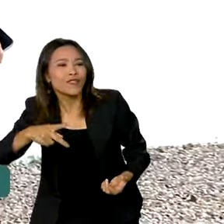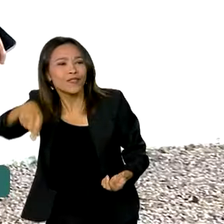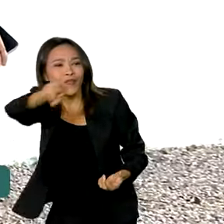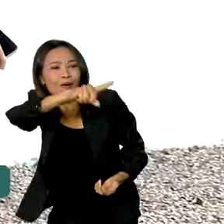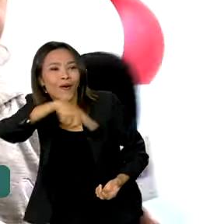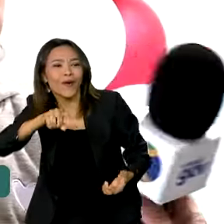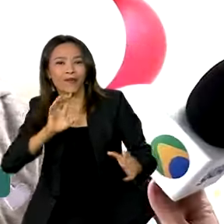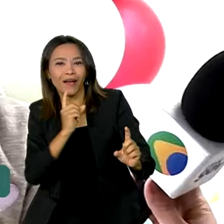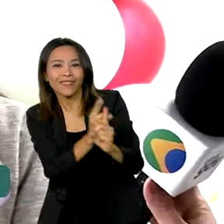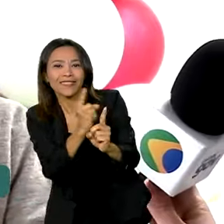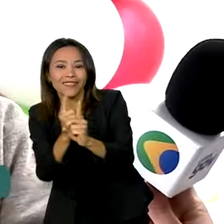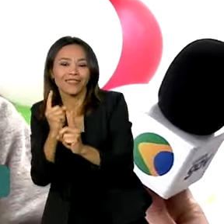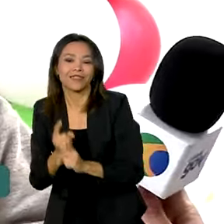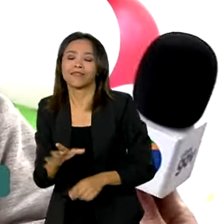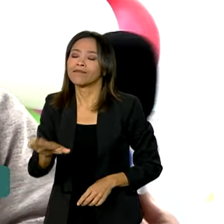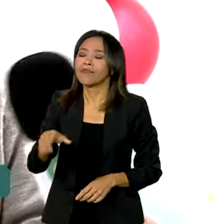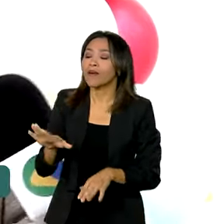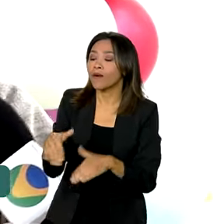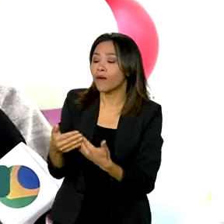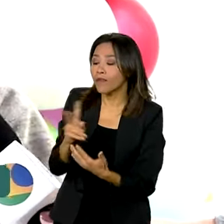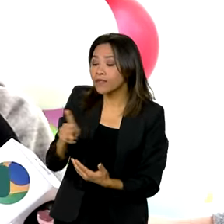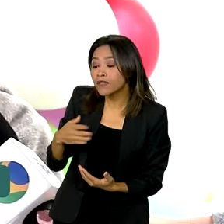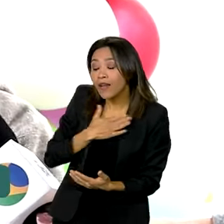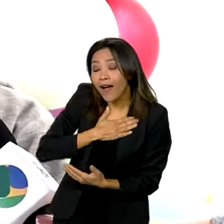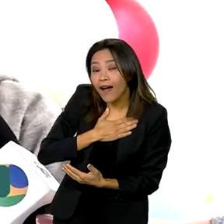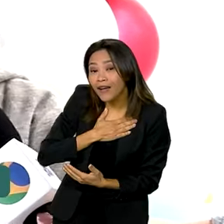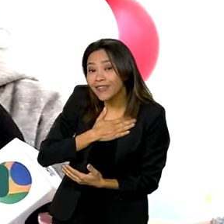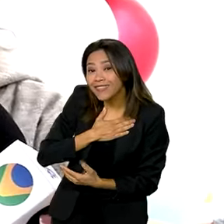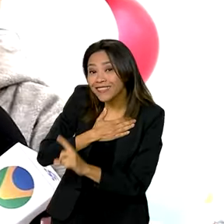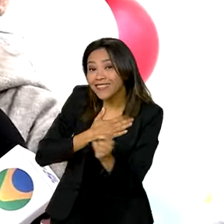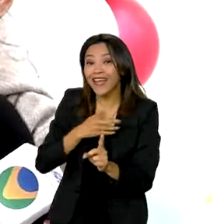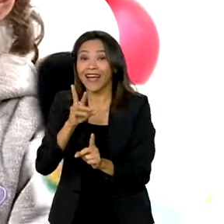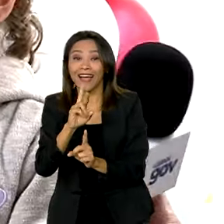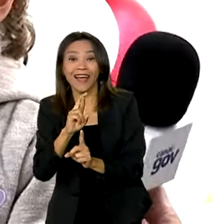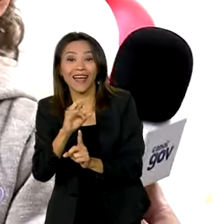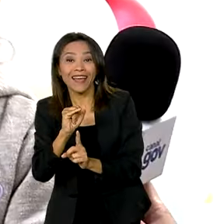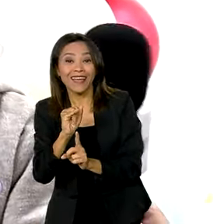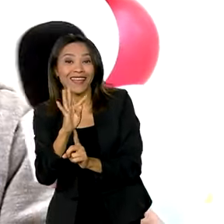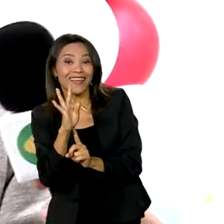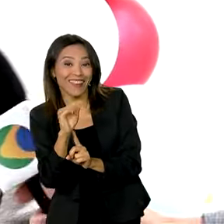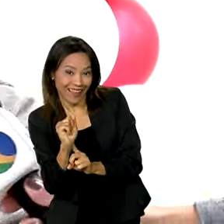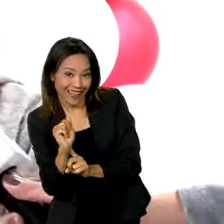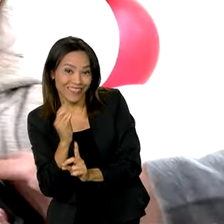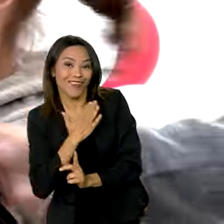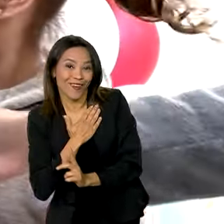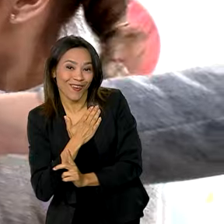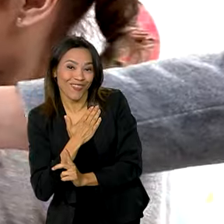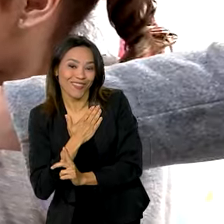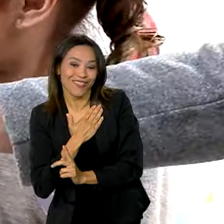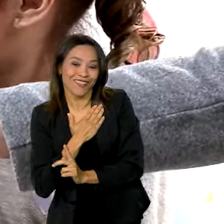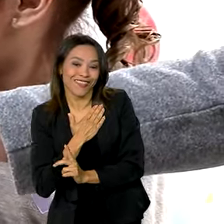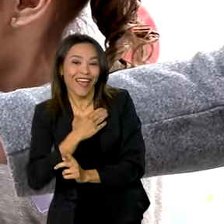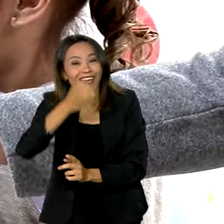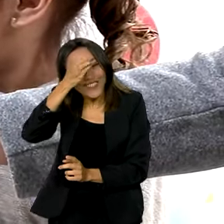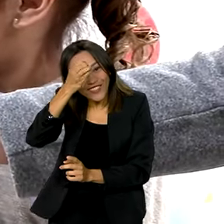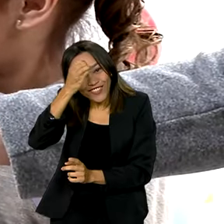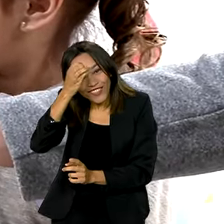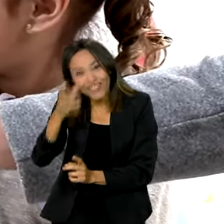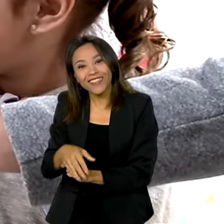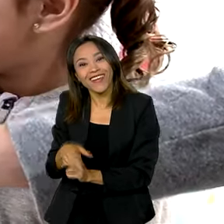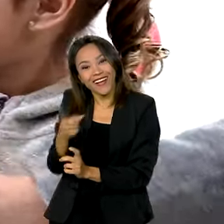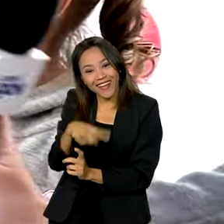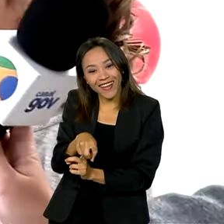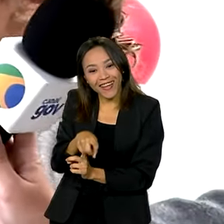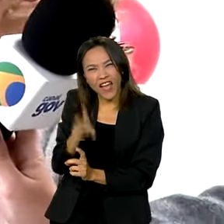das profs. Qual que é a professora que você gosta? A Rita. É a tia Rita? Não, a tia Rita, é a profe